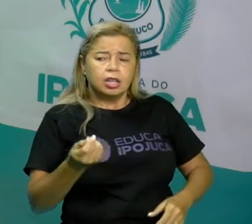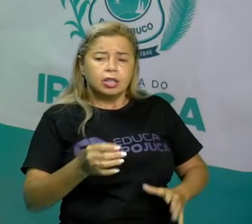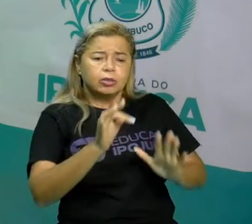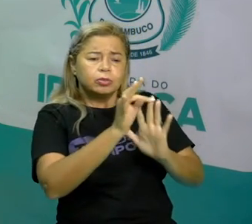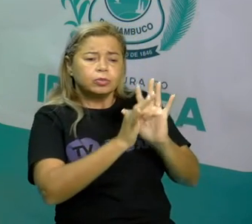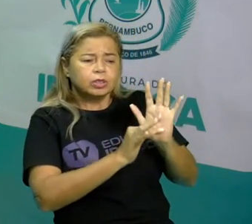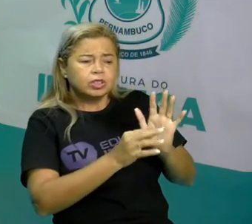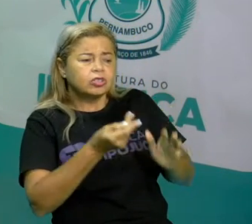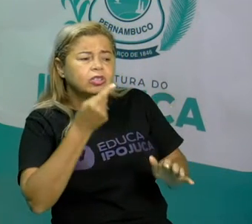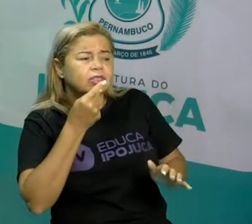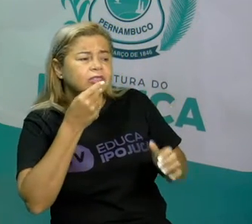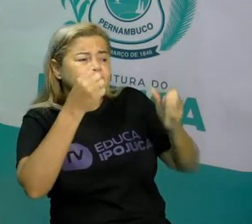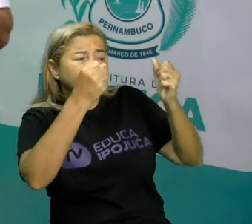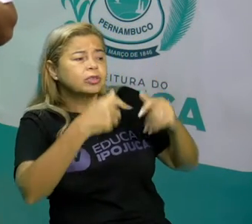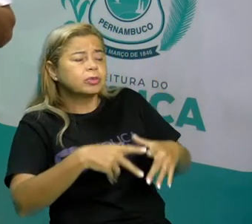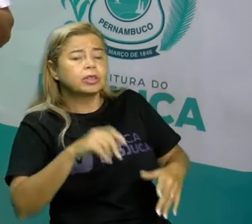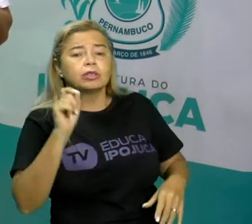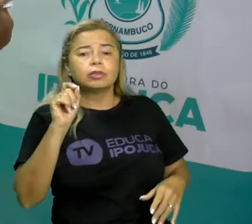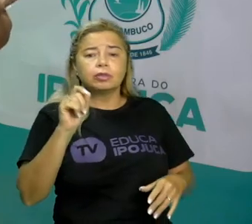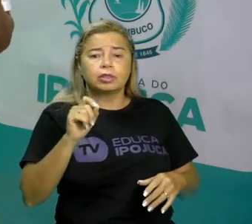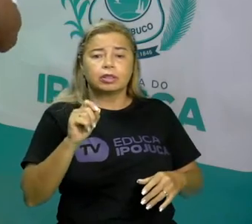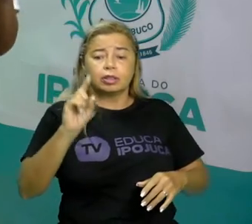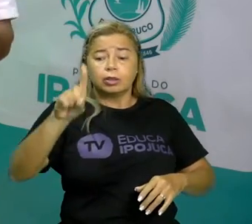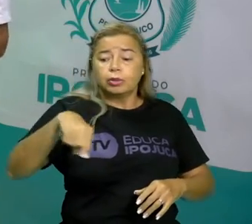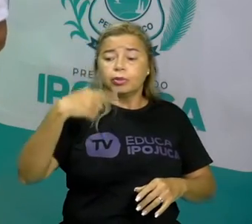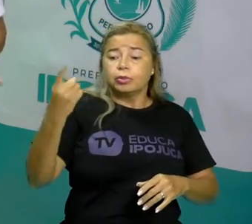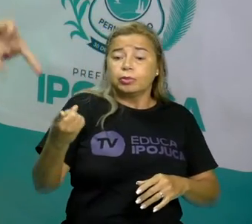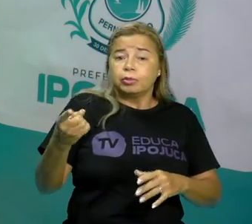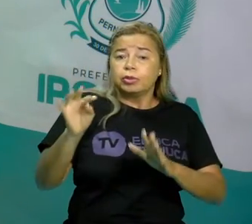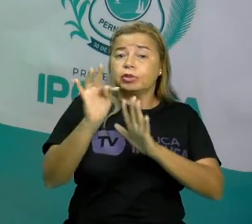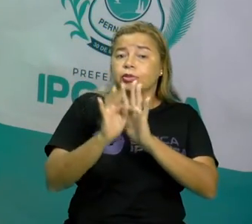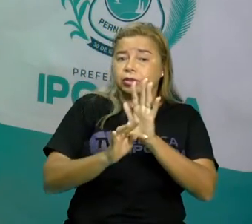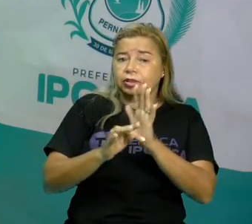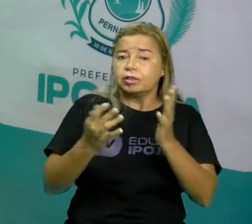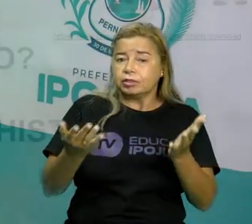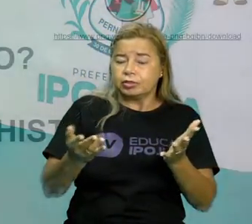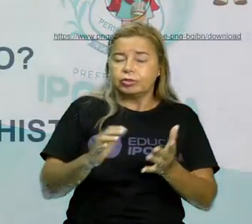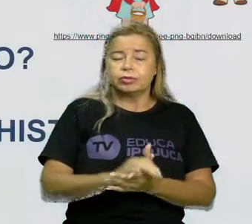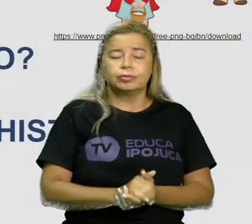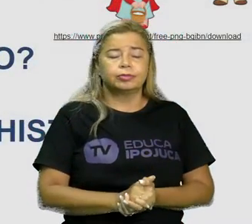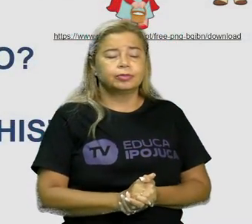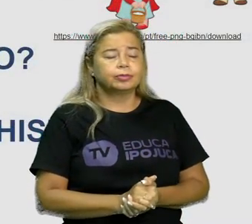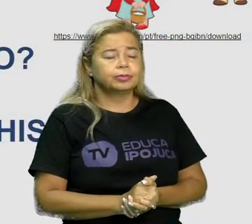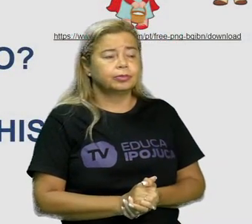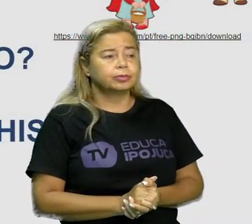outro sobre essa outra coisa aqui. E assim você vai se situando. Vamos aprender aqui.